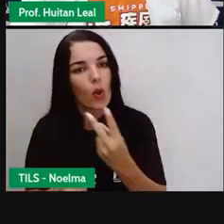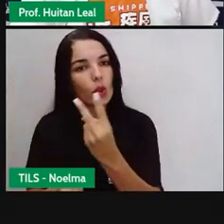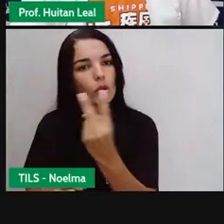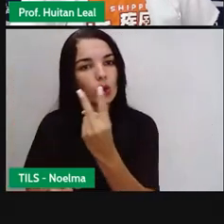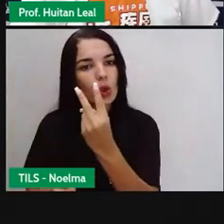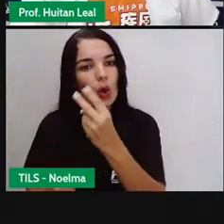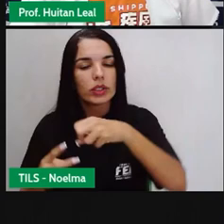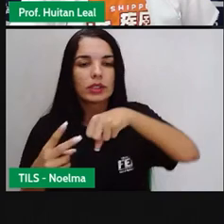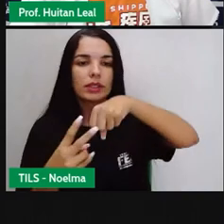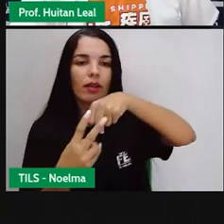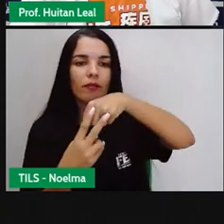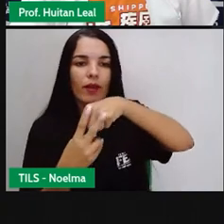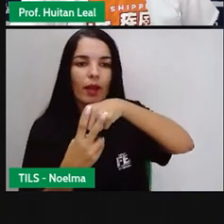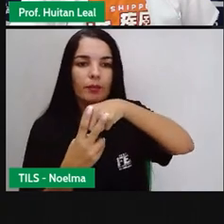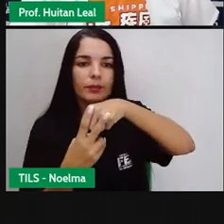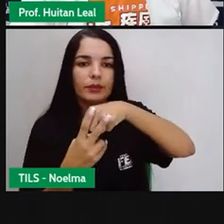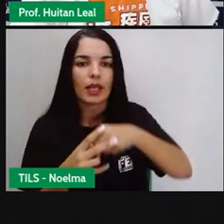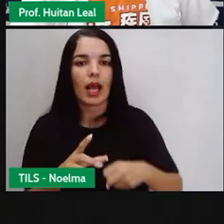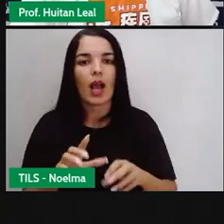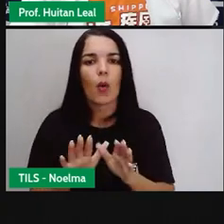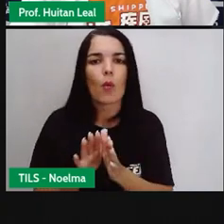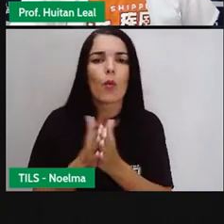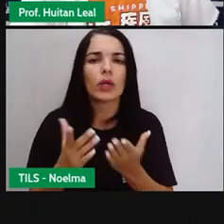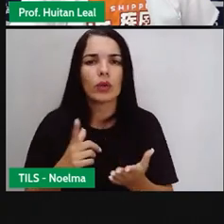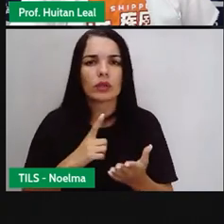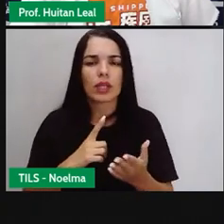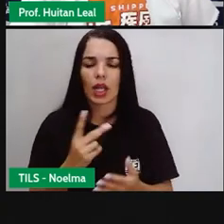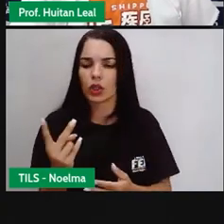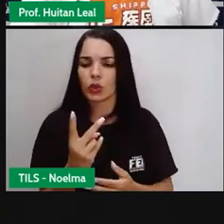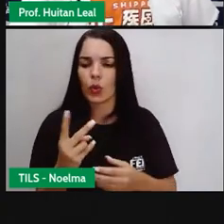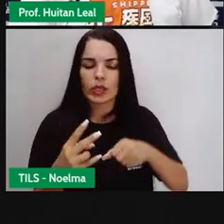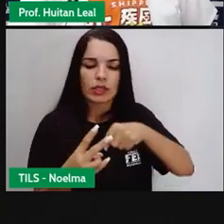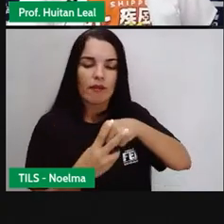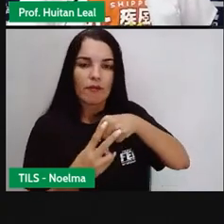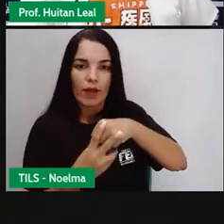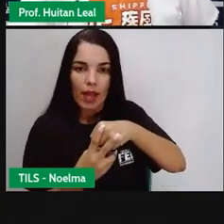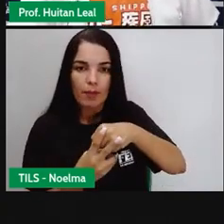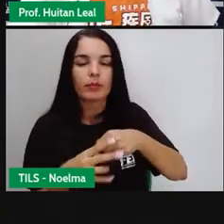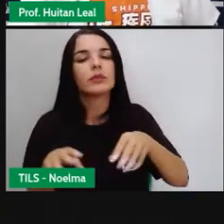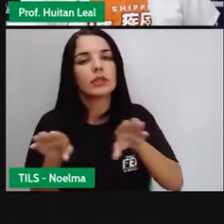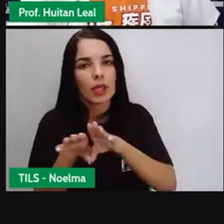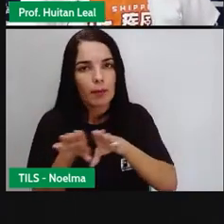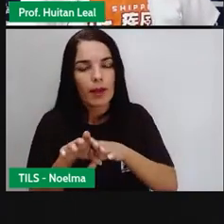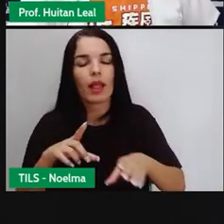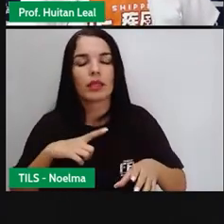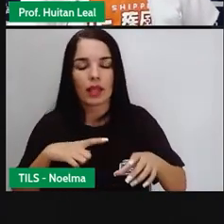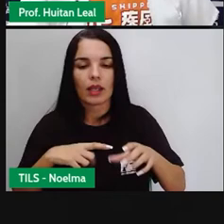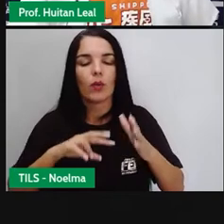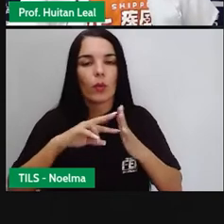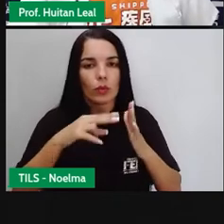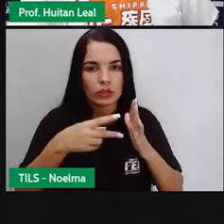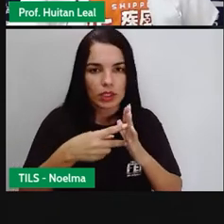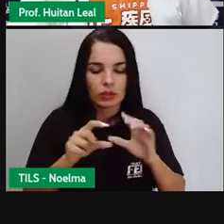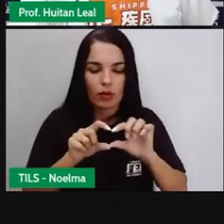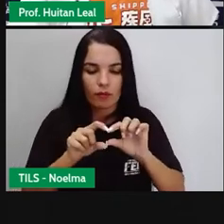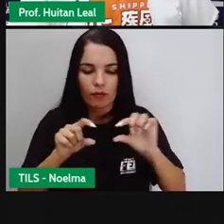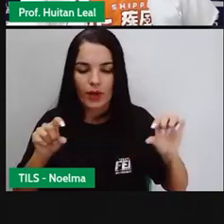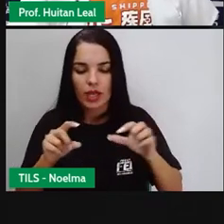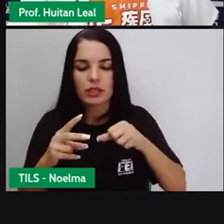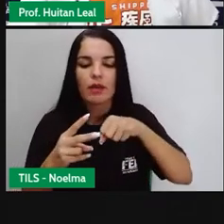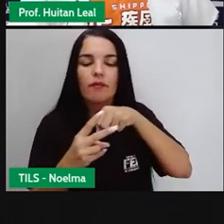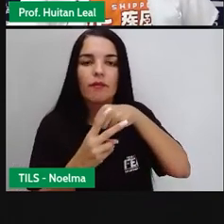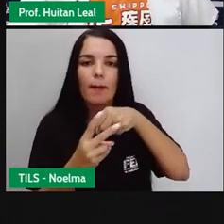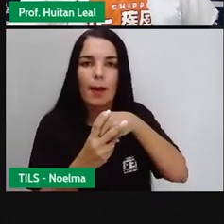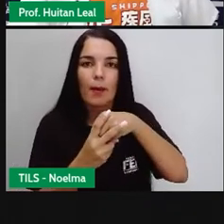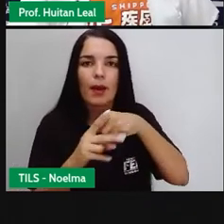Quando a frase tem uma locução verbal, ela também é considerada frase verbal. Então,